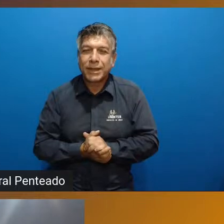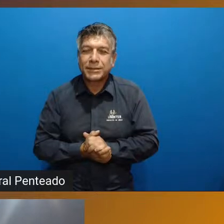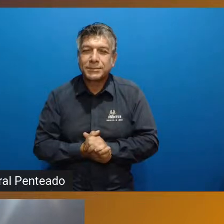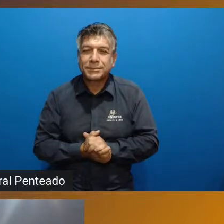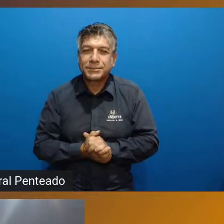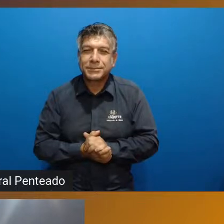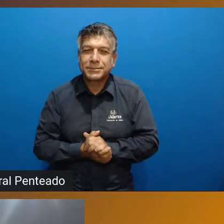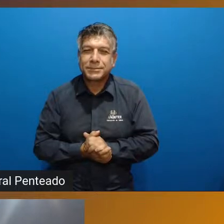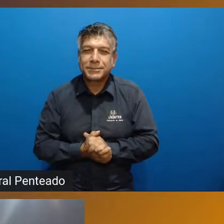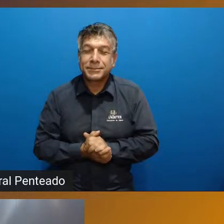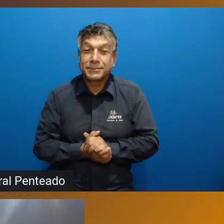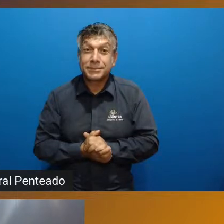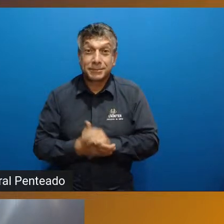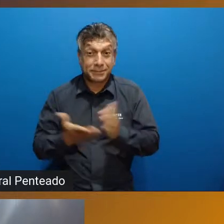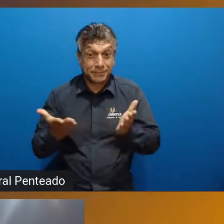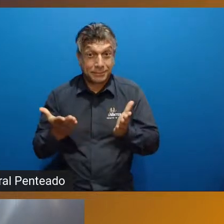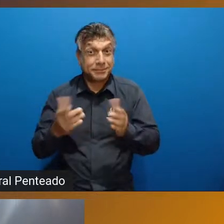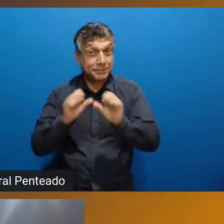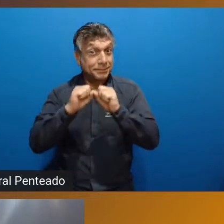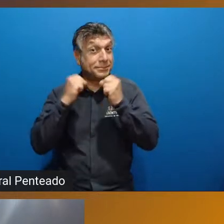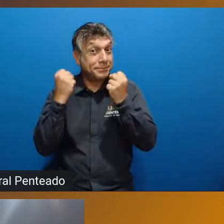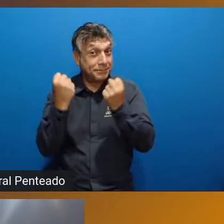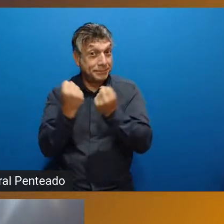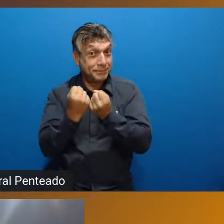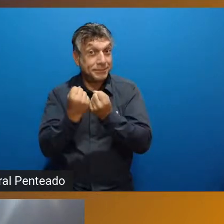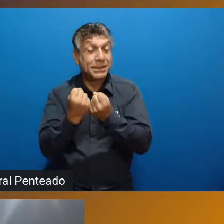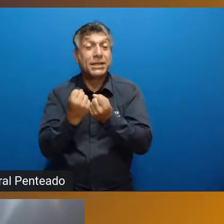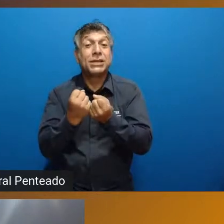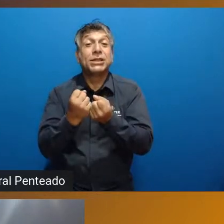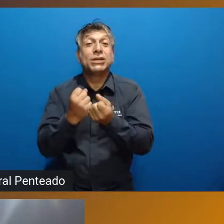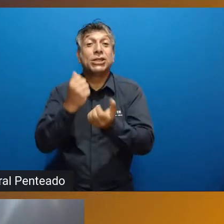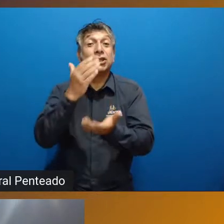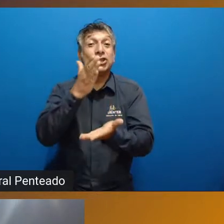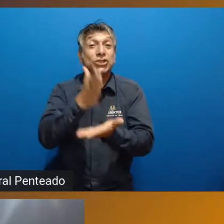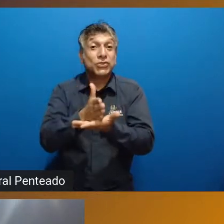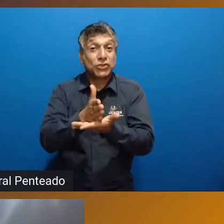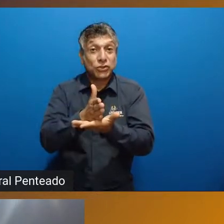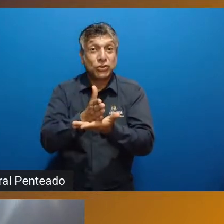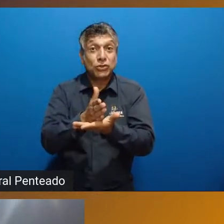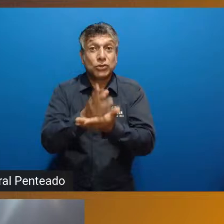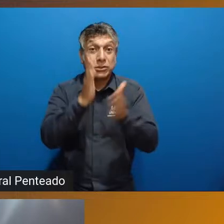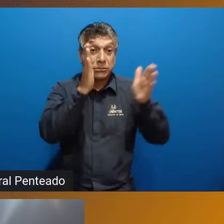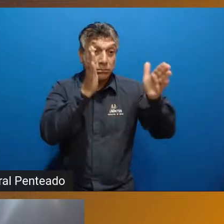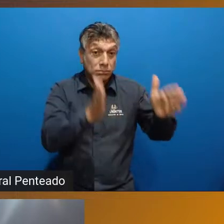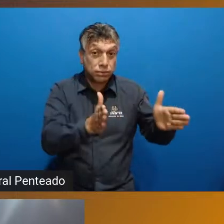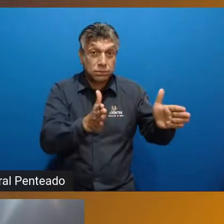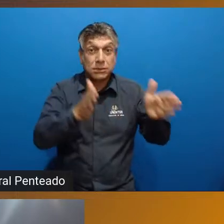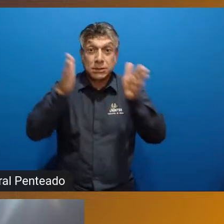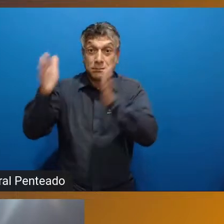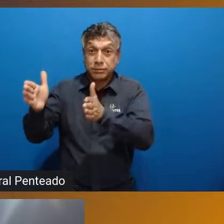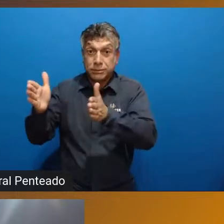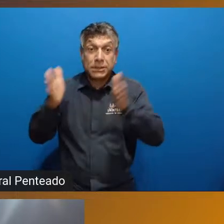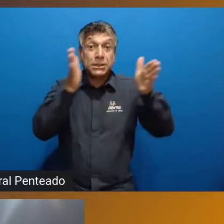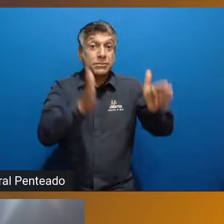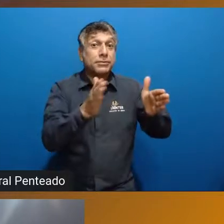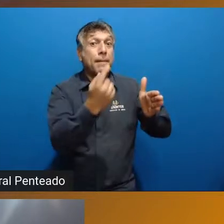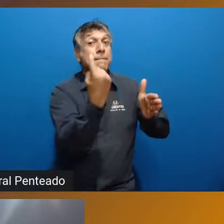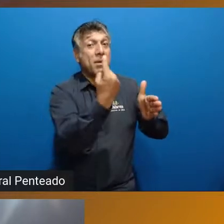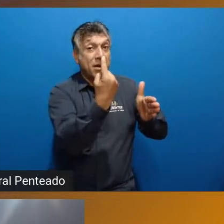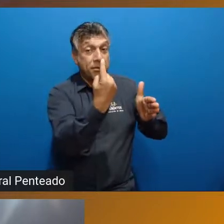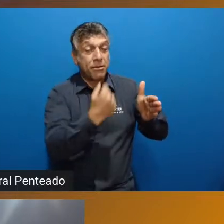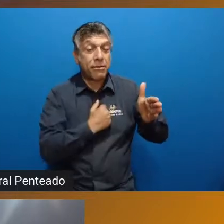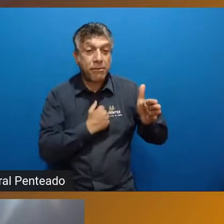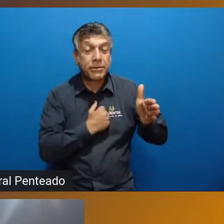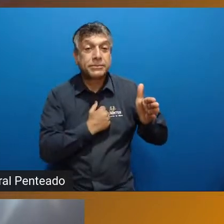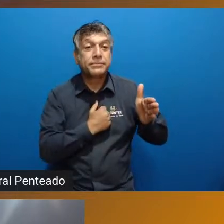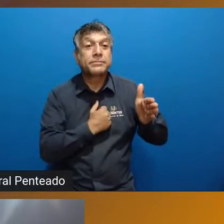Esse evento, ele será dividido em duas mesas, então, a nossa primeira mesa é